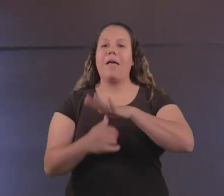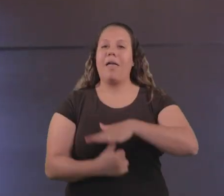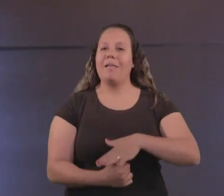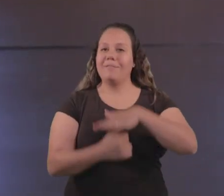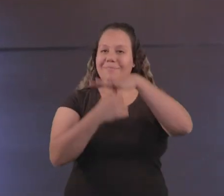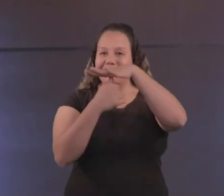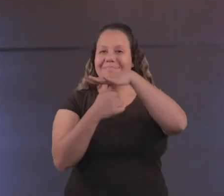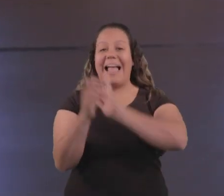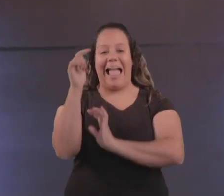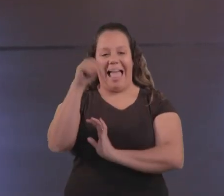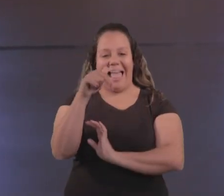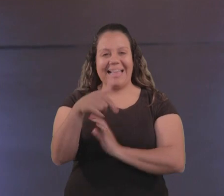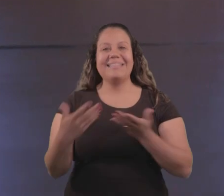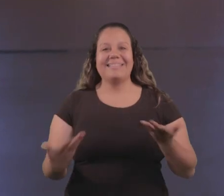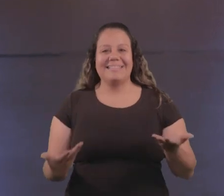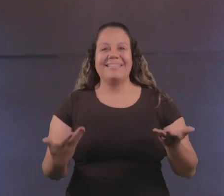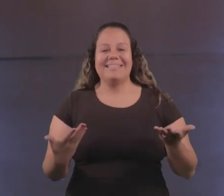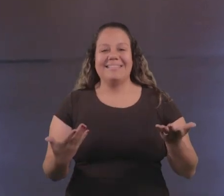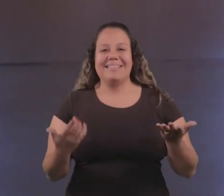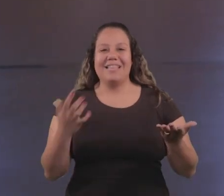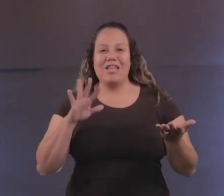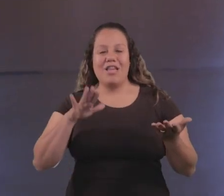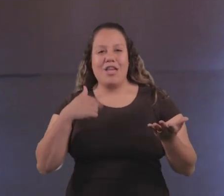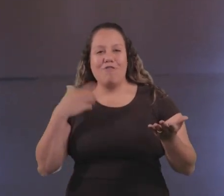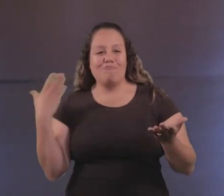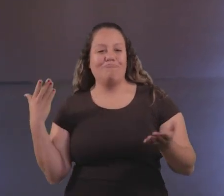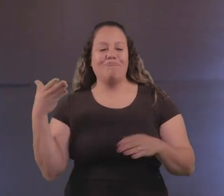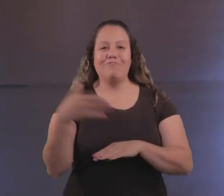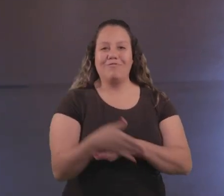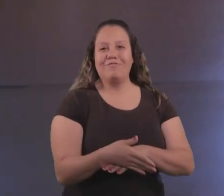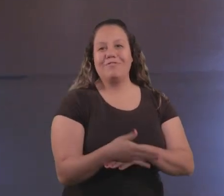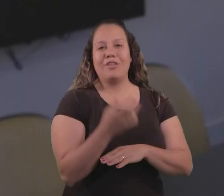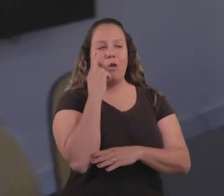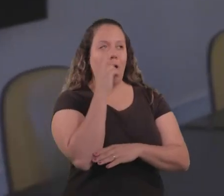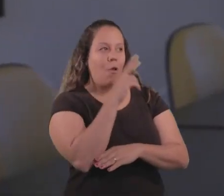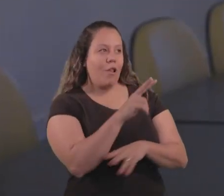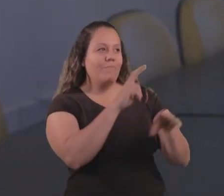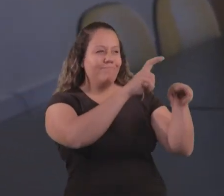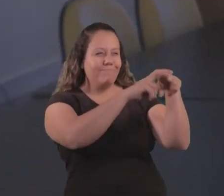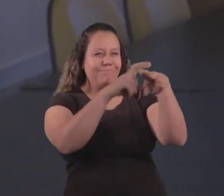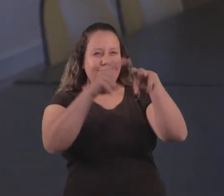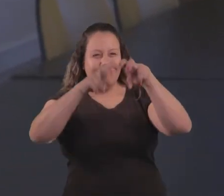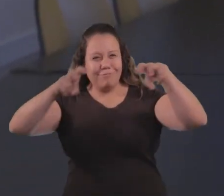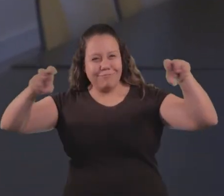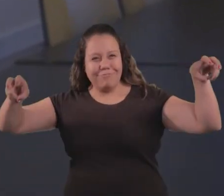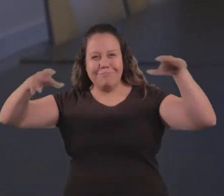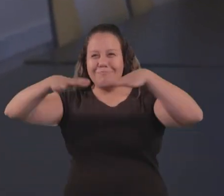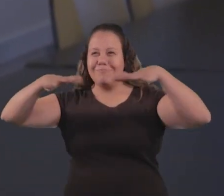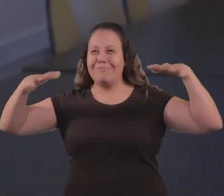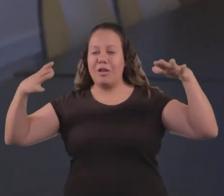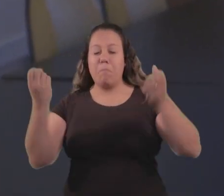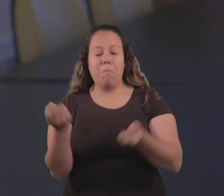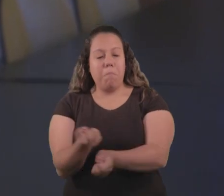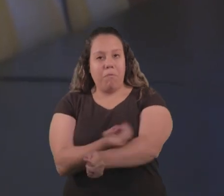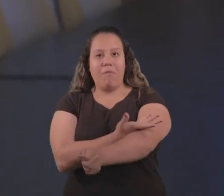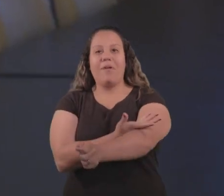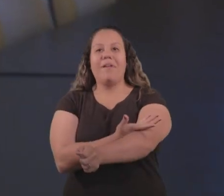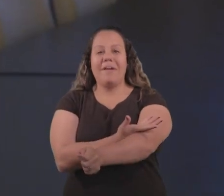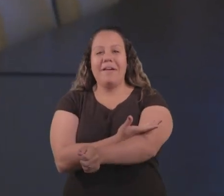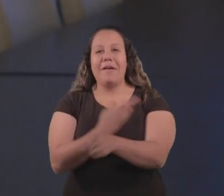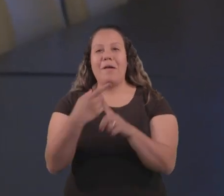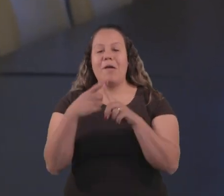Reitorias, aqui mesmo. Então, quando eu cheguei ali, eu vi aquelas cadeiras na época, com uma emoção muito forte.